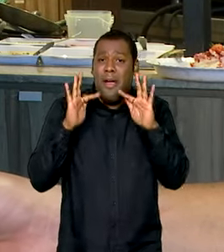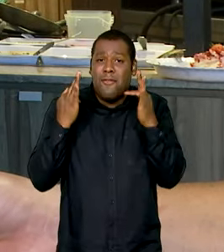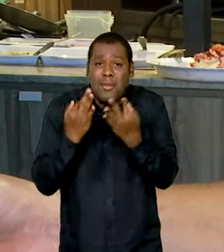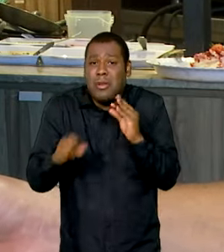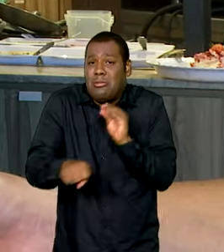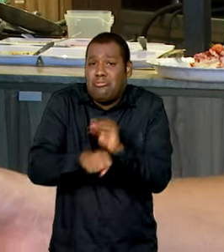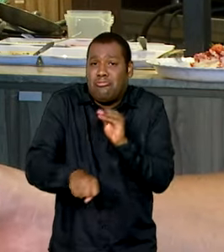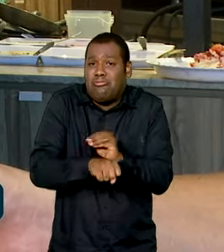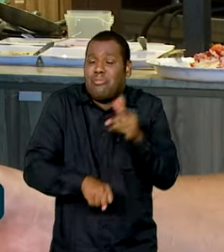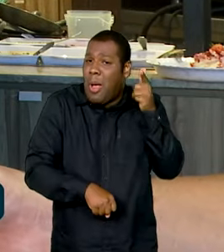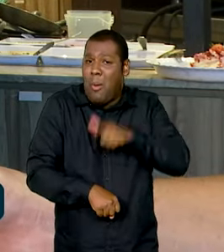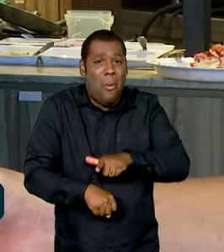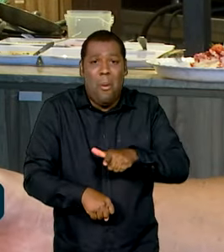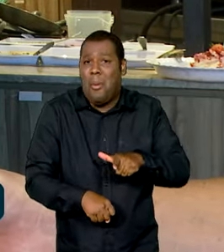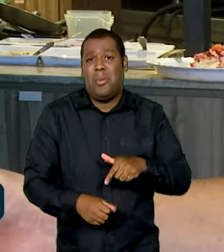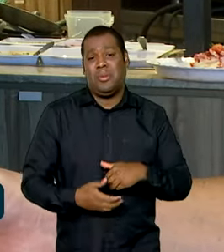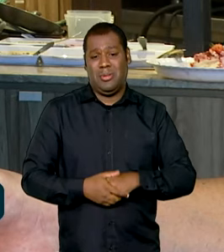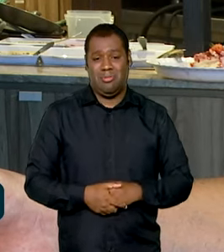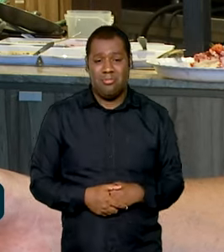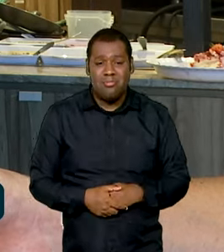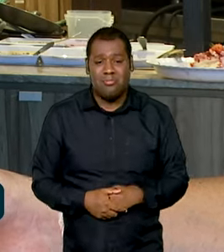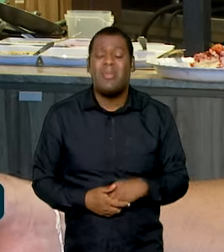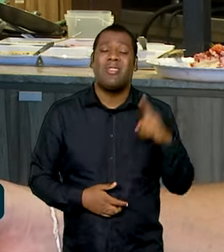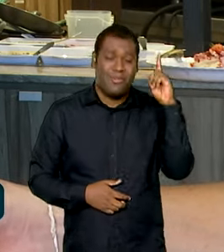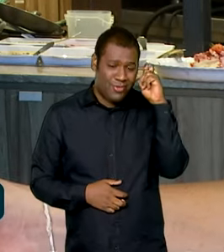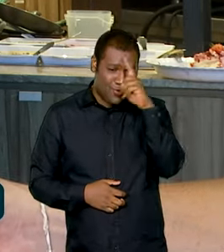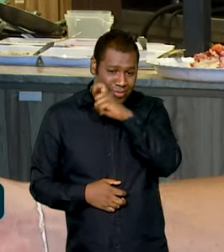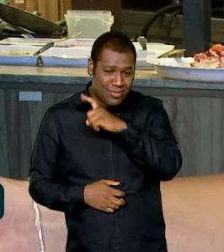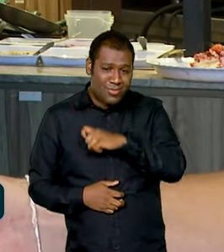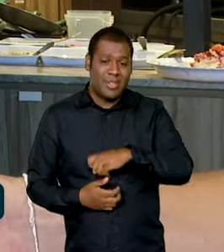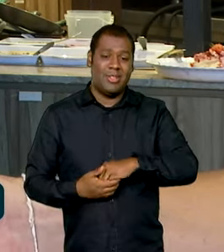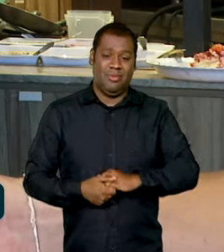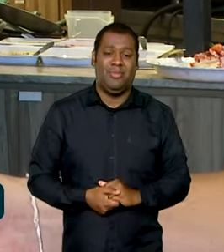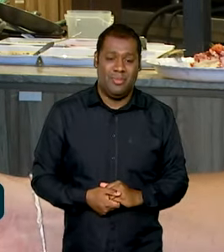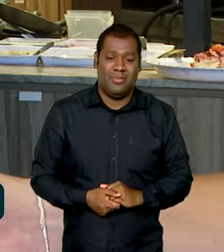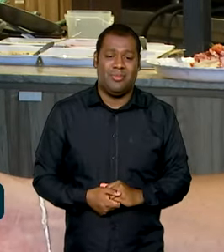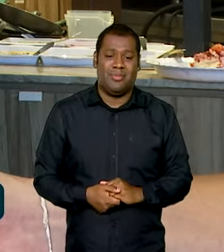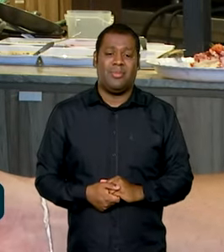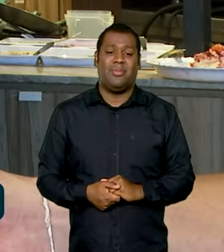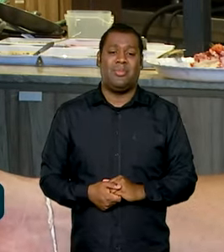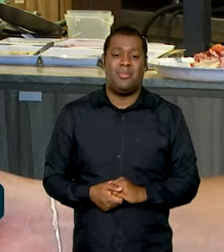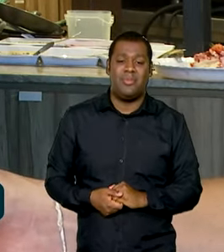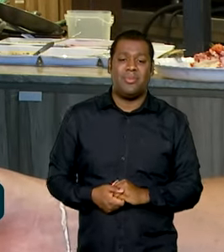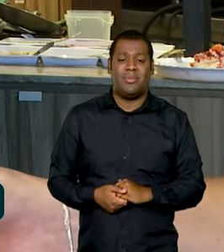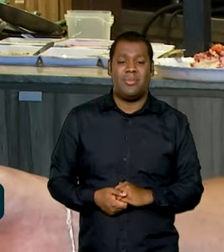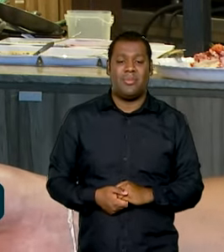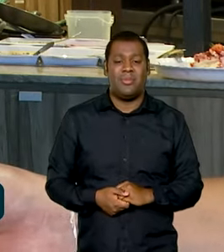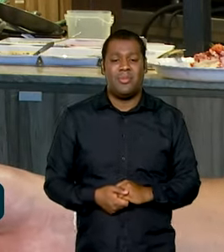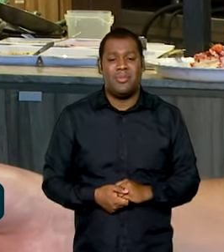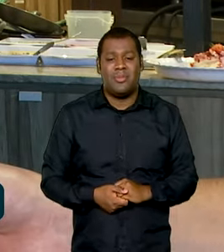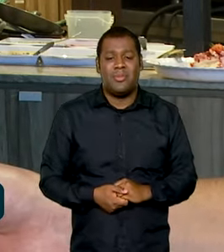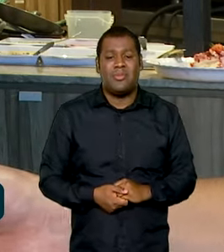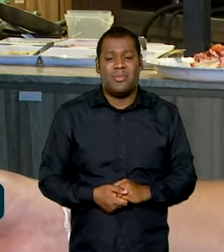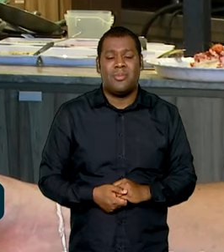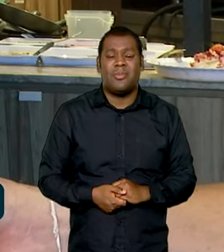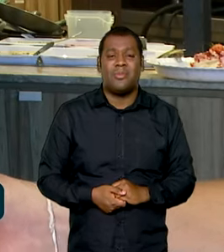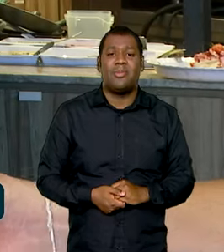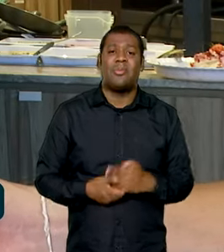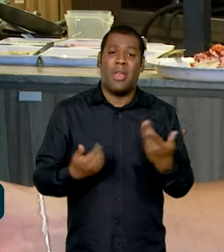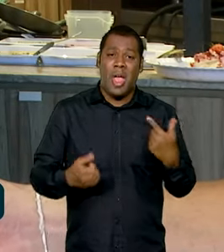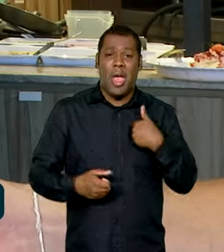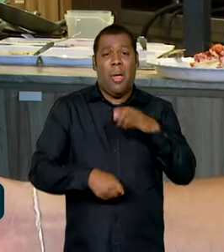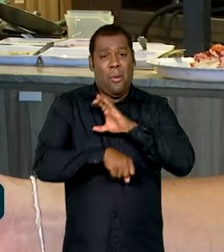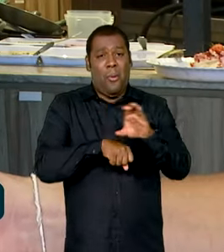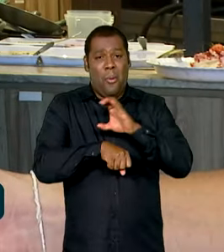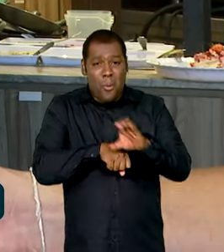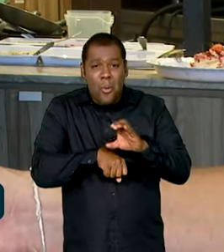de casa. Se pagar imposto de